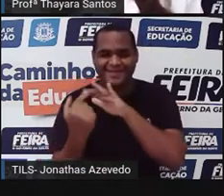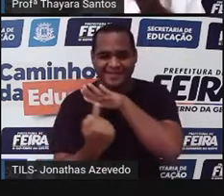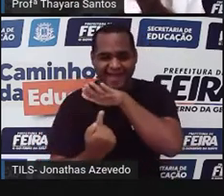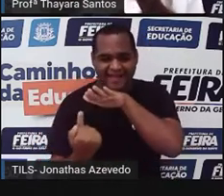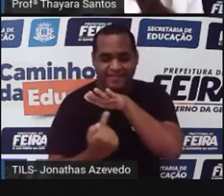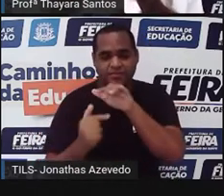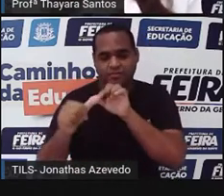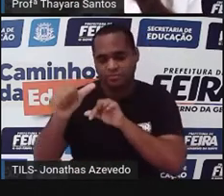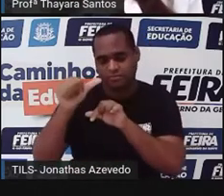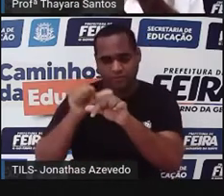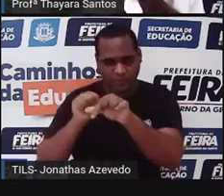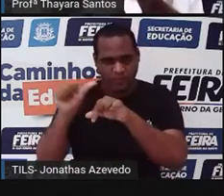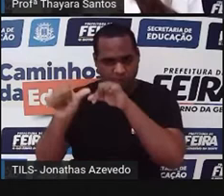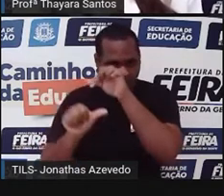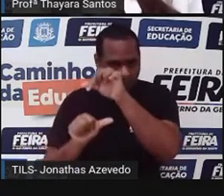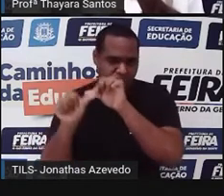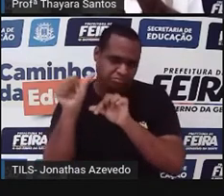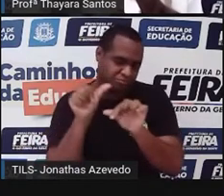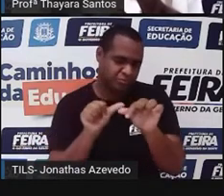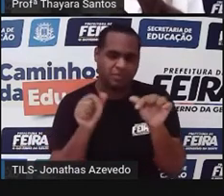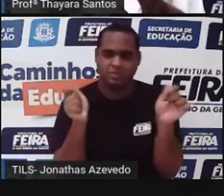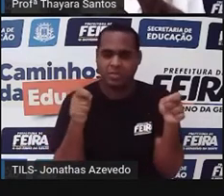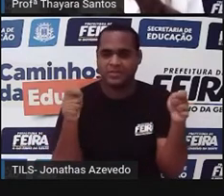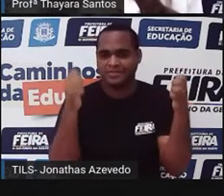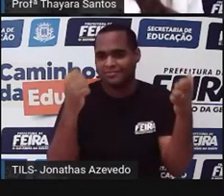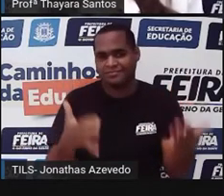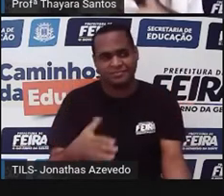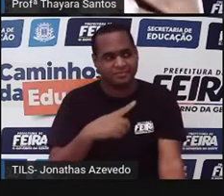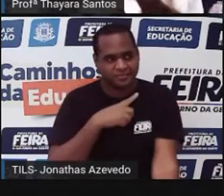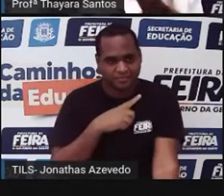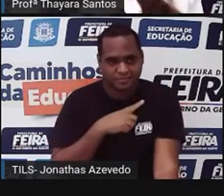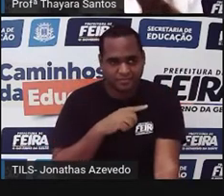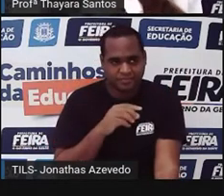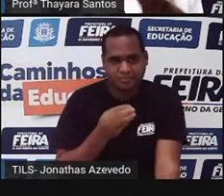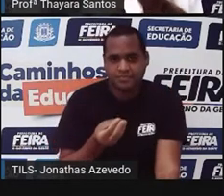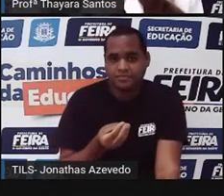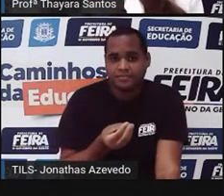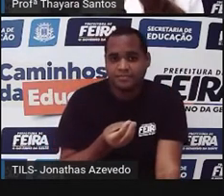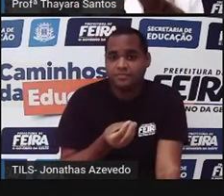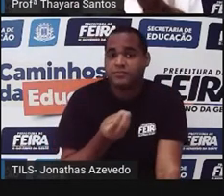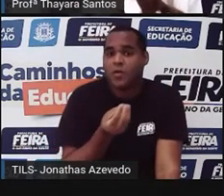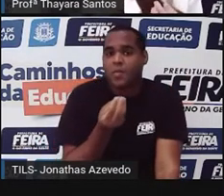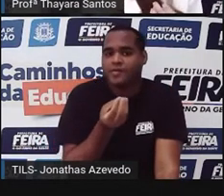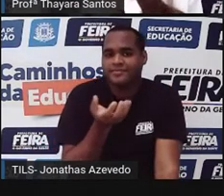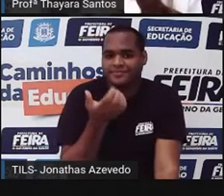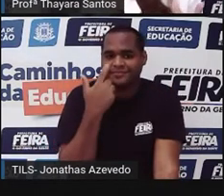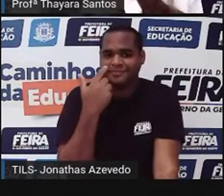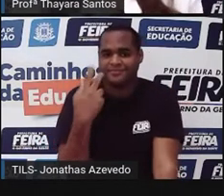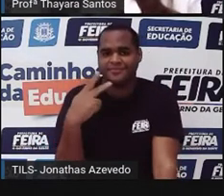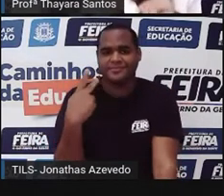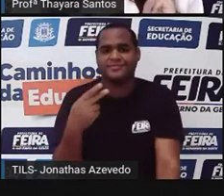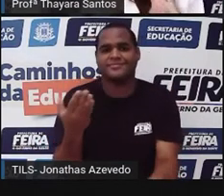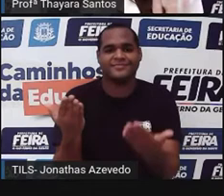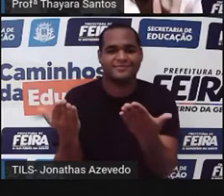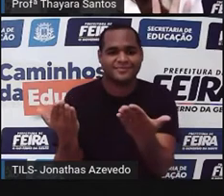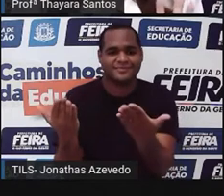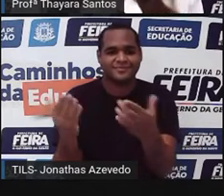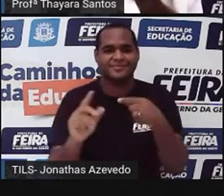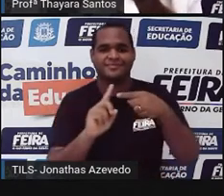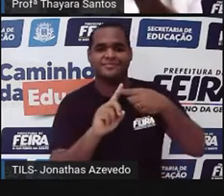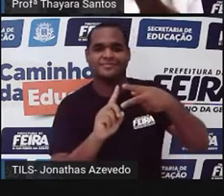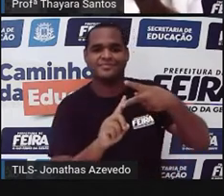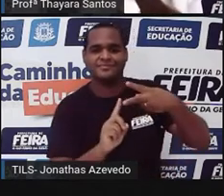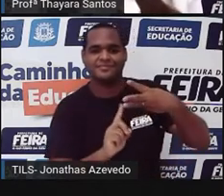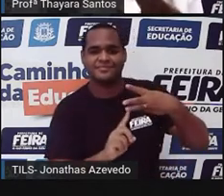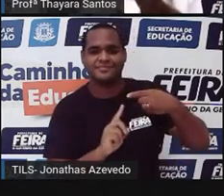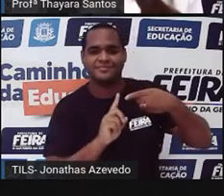da própria pele. E como é a estrutura desse molusco? Molusco é formado basicamente por três coisas.